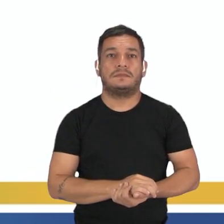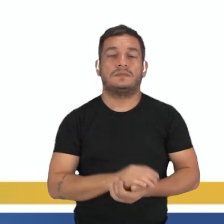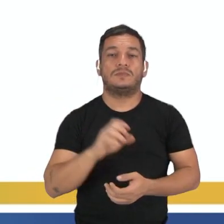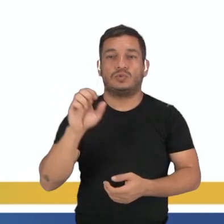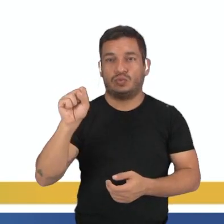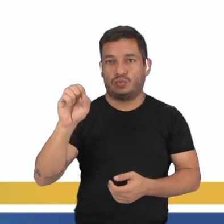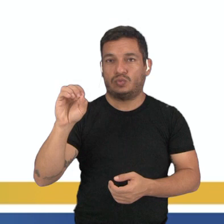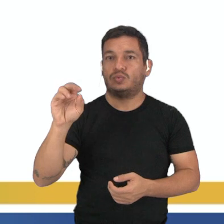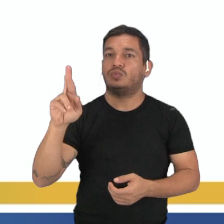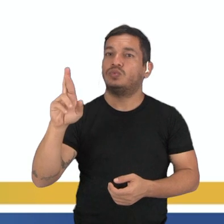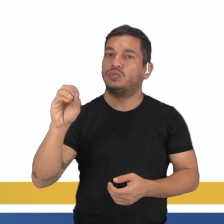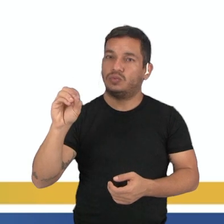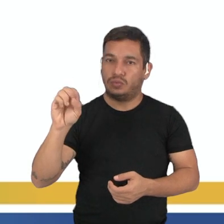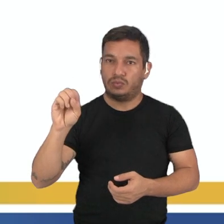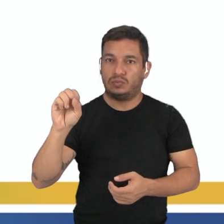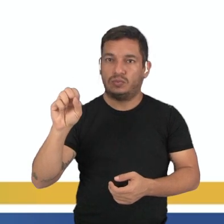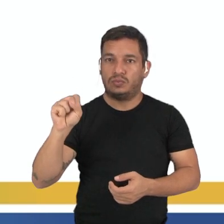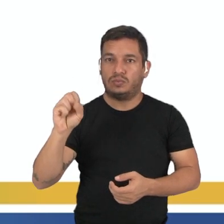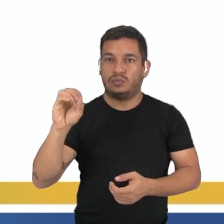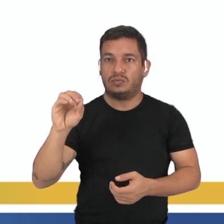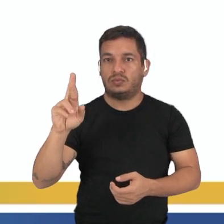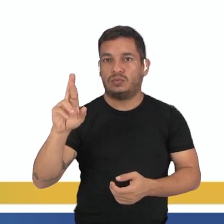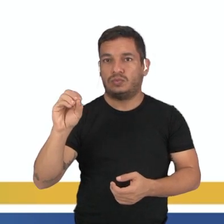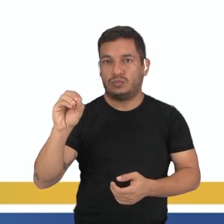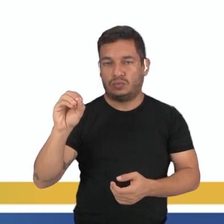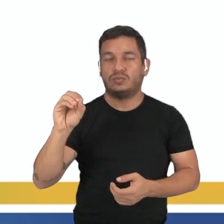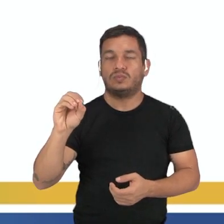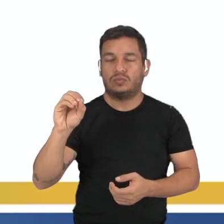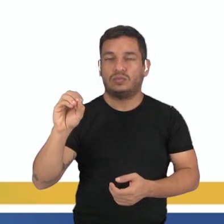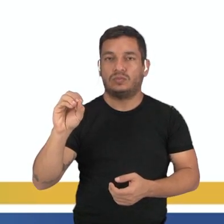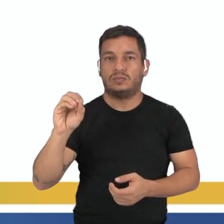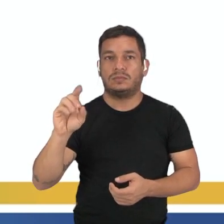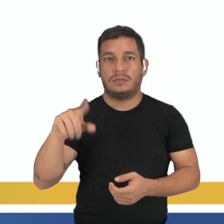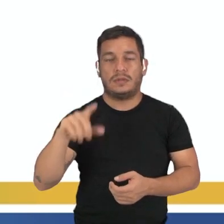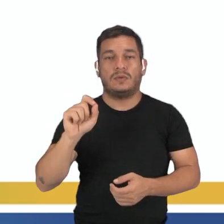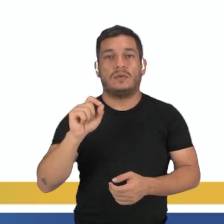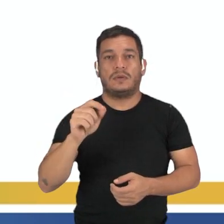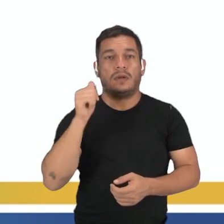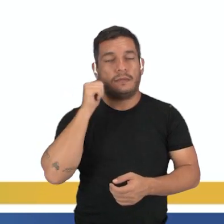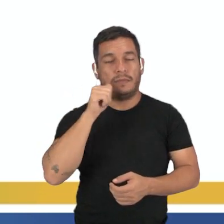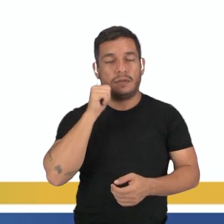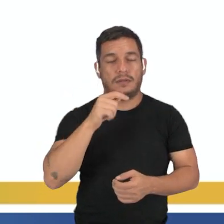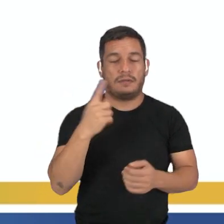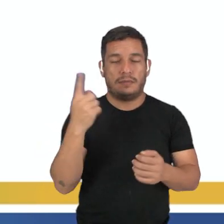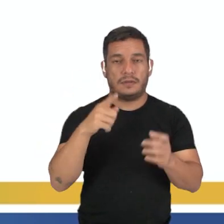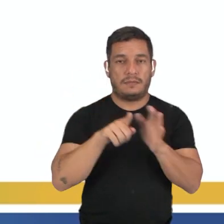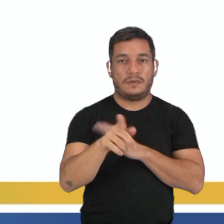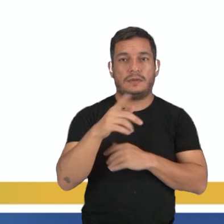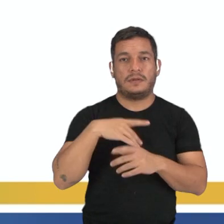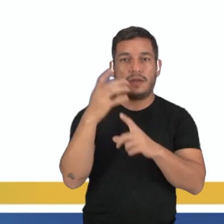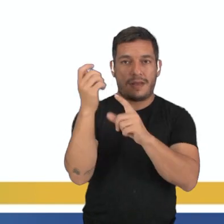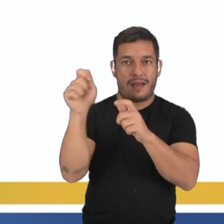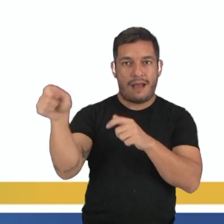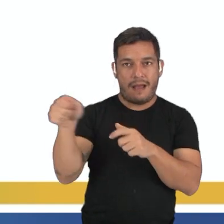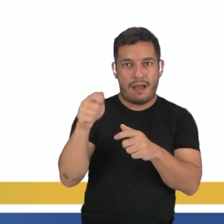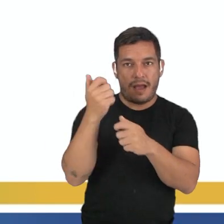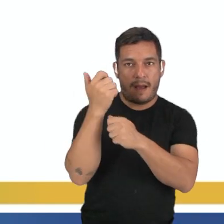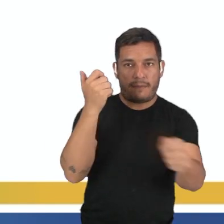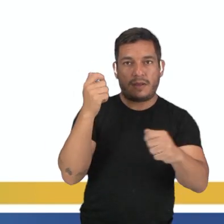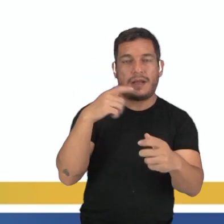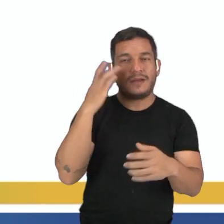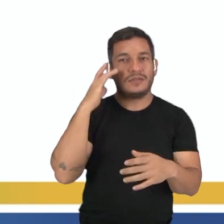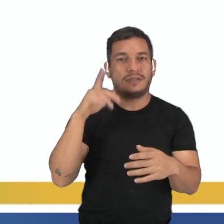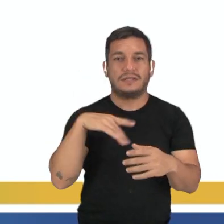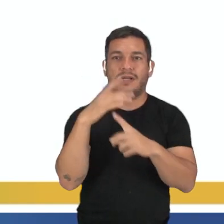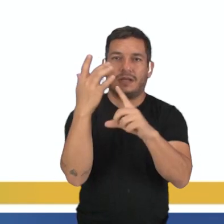Nesse caso, que eu já tanto venho falando com vocês, vai ser o soro, né? Que a menina lá na primeira questão chegou a arrancar achando que as folhas estavam